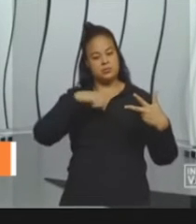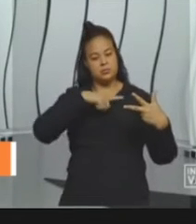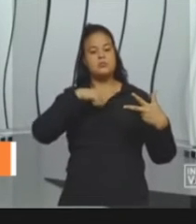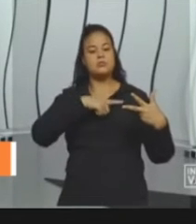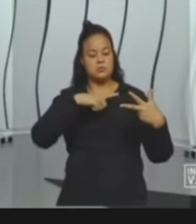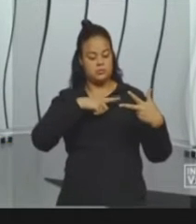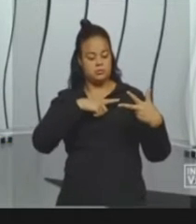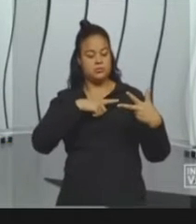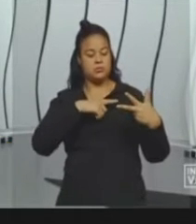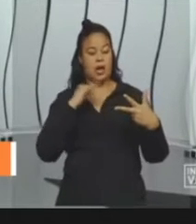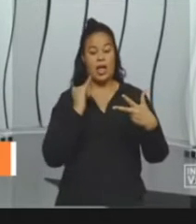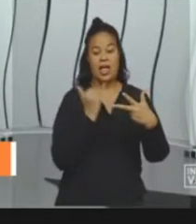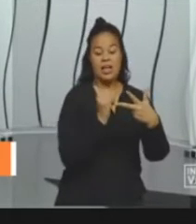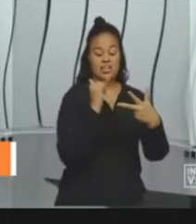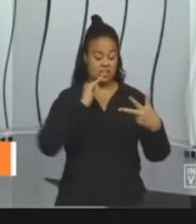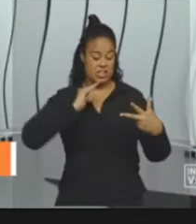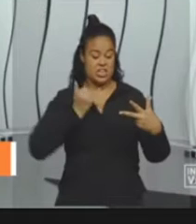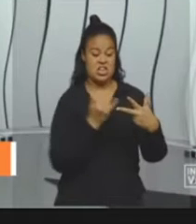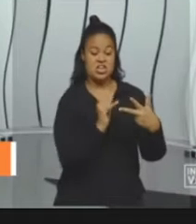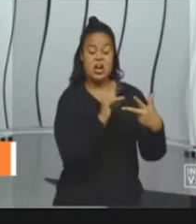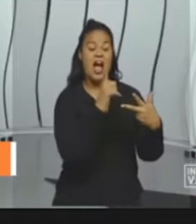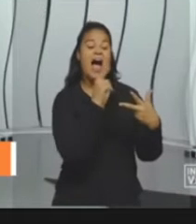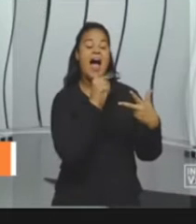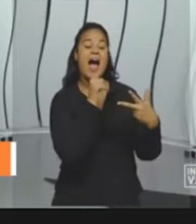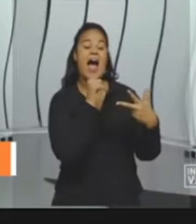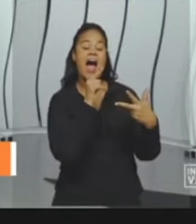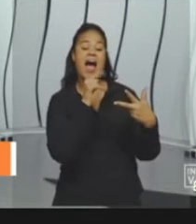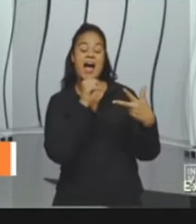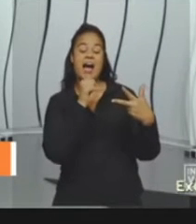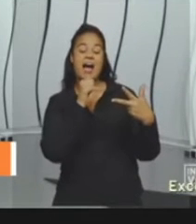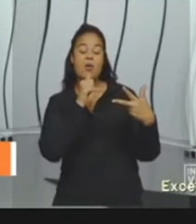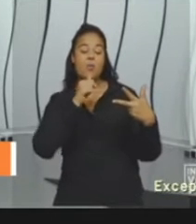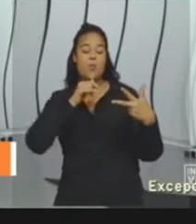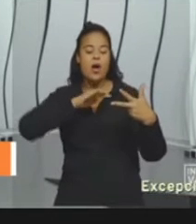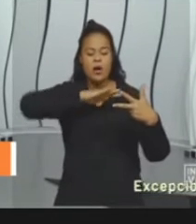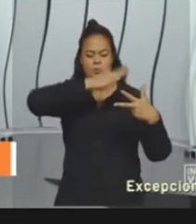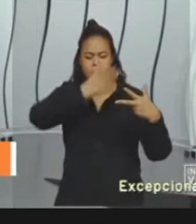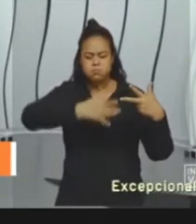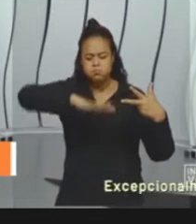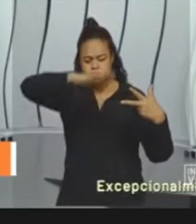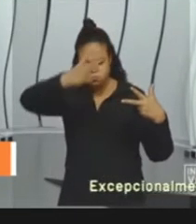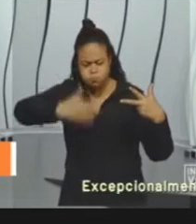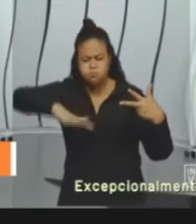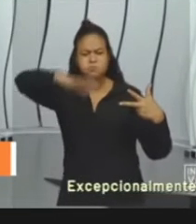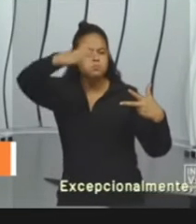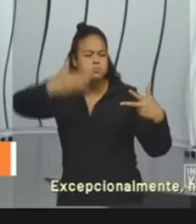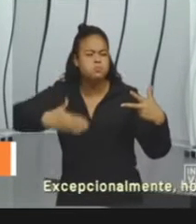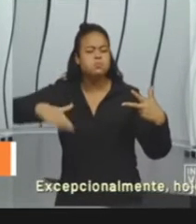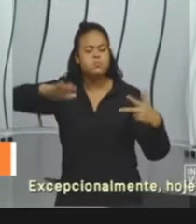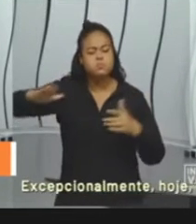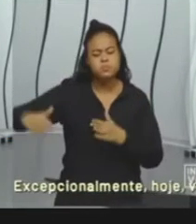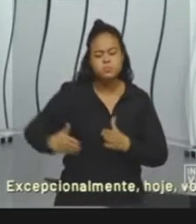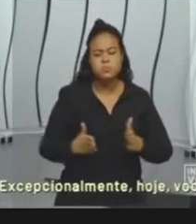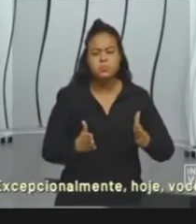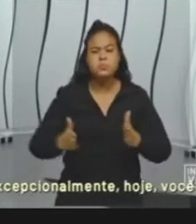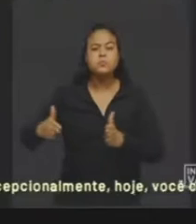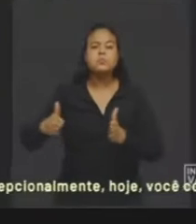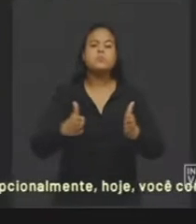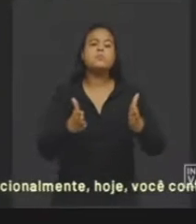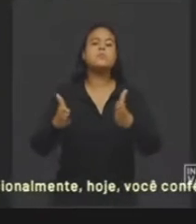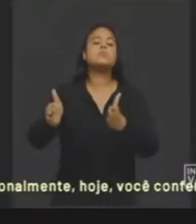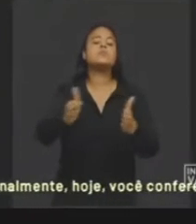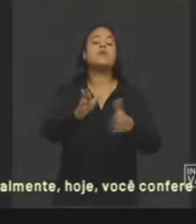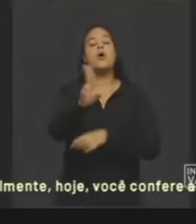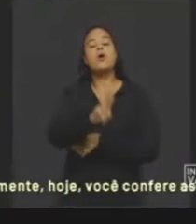energia hídrica é um tipo de energia obtida pela força do movimento das águas, dos rios, e é captada por